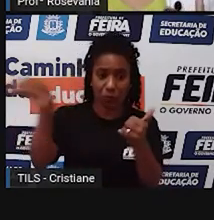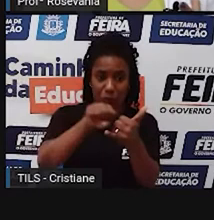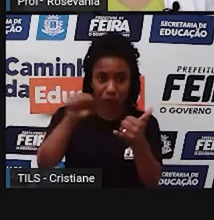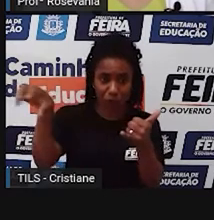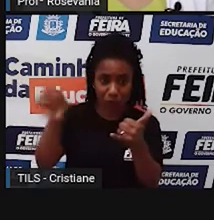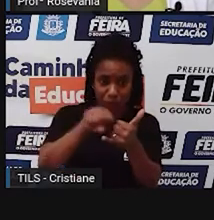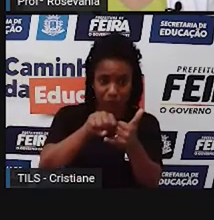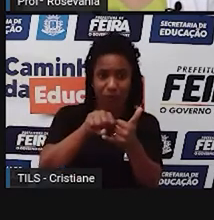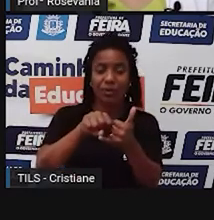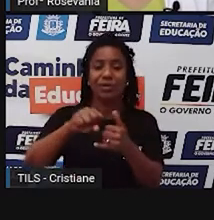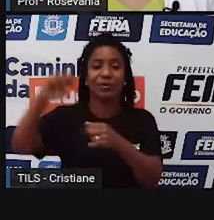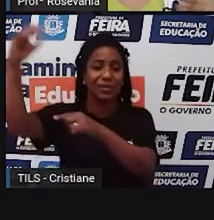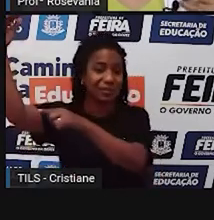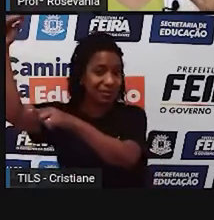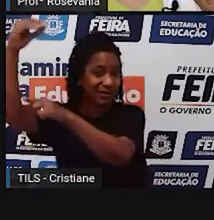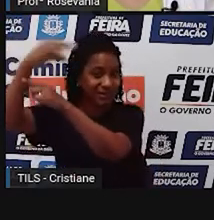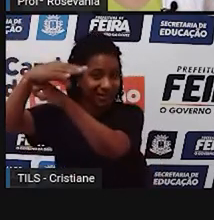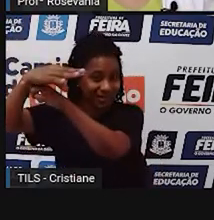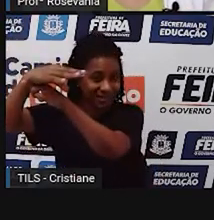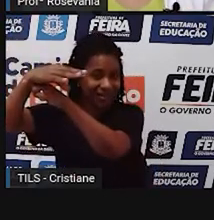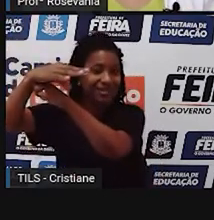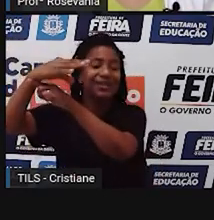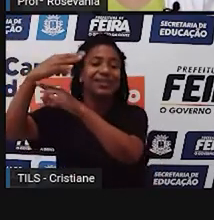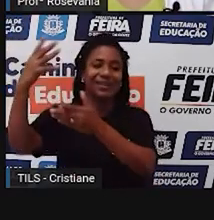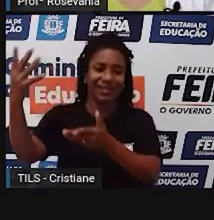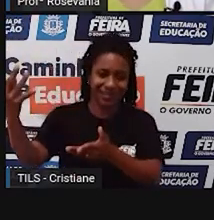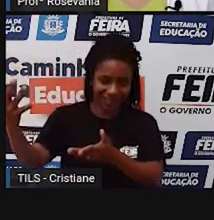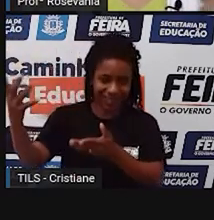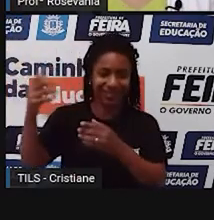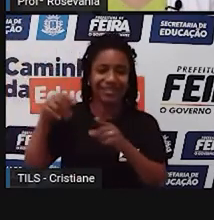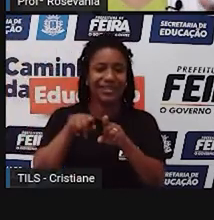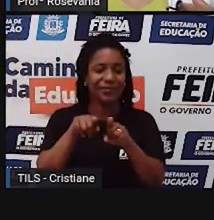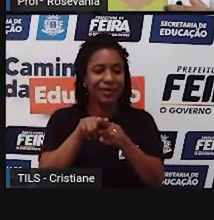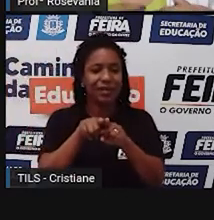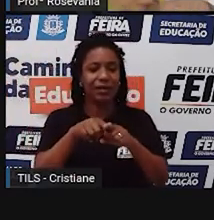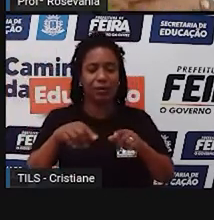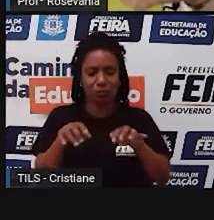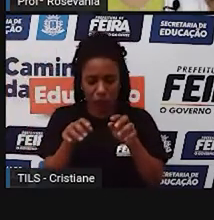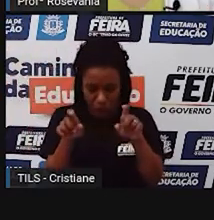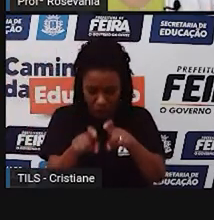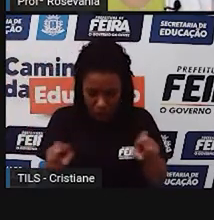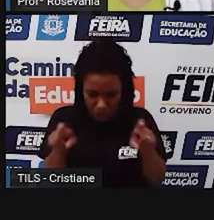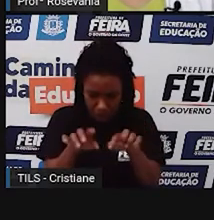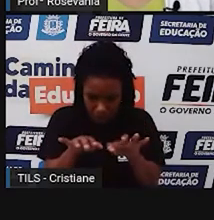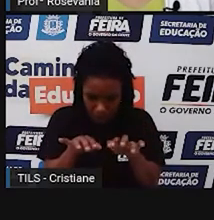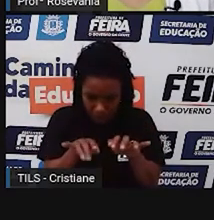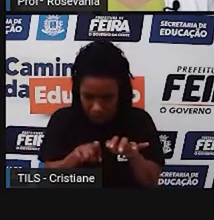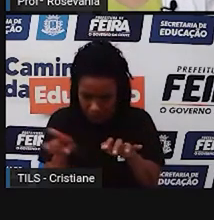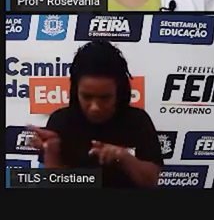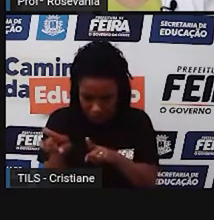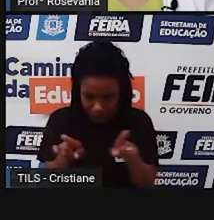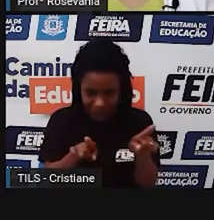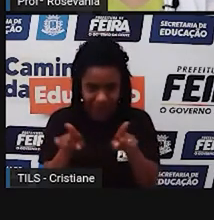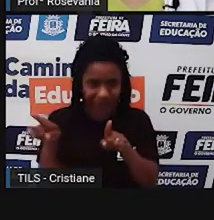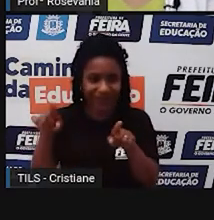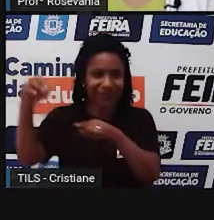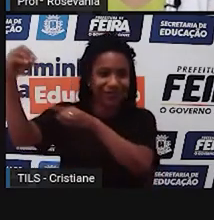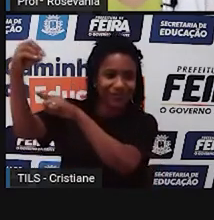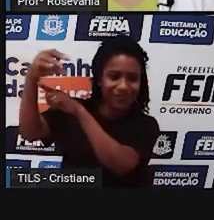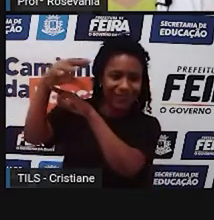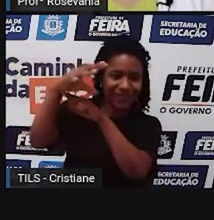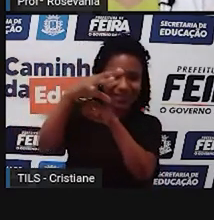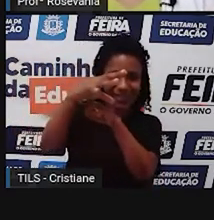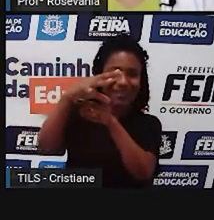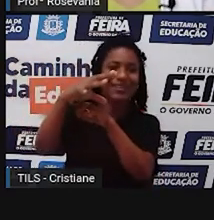questão dos satélites, né, tem as estações de observação, de monitoramento, tudo isso trabalha em conjunto e aí a gente